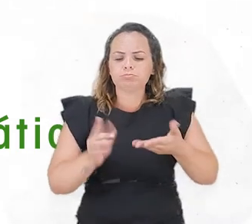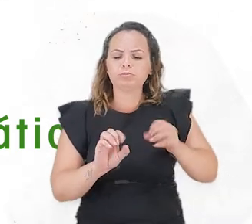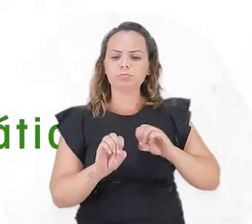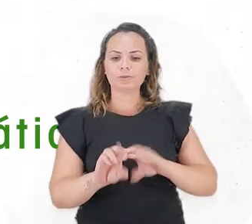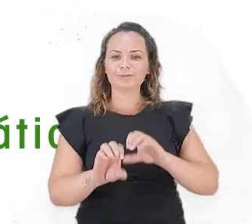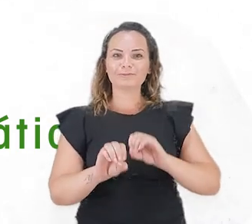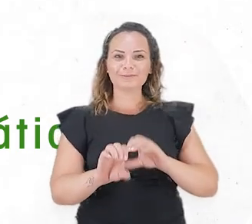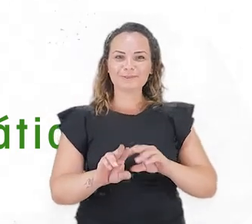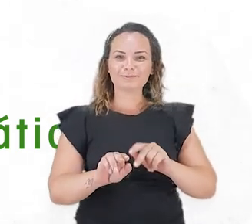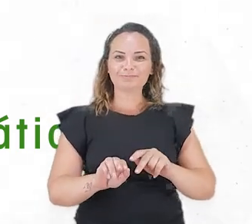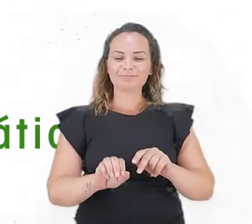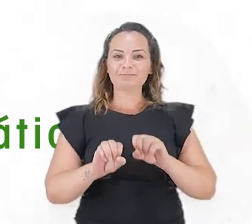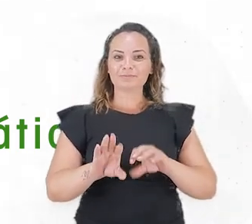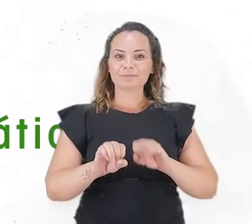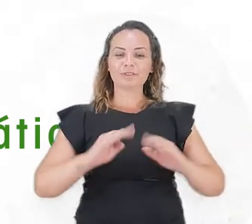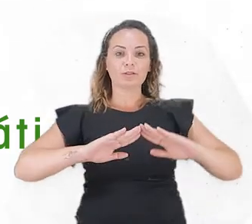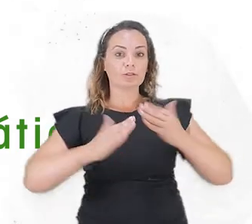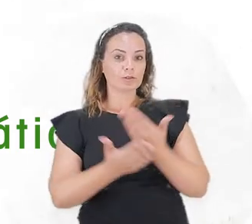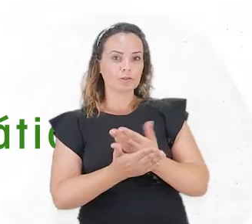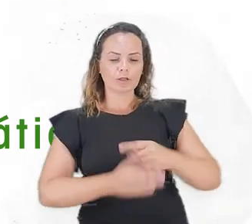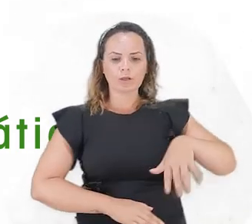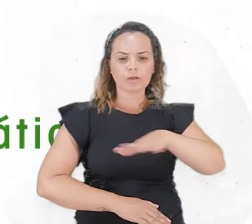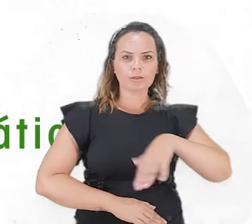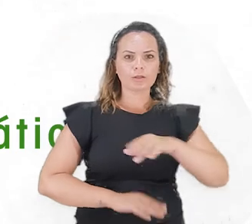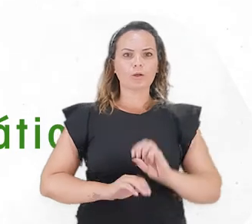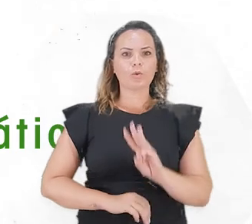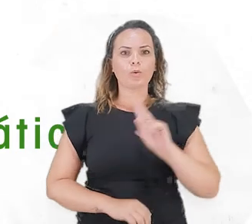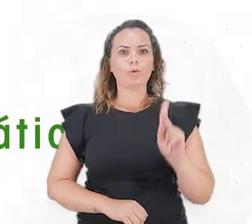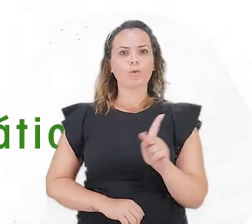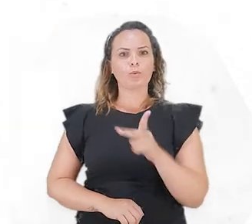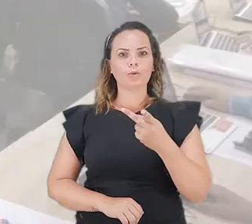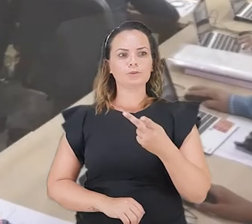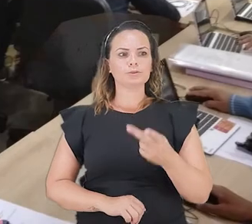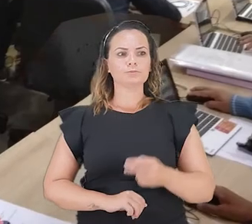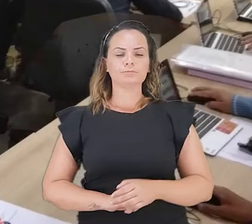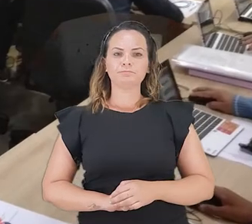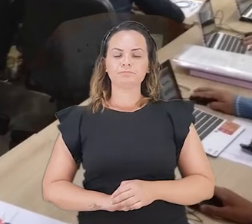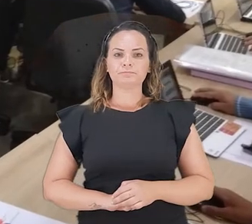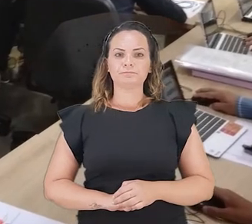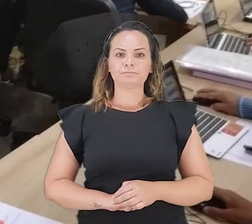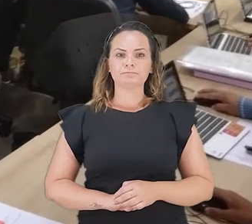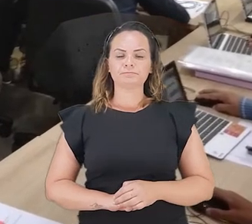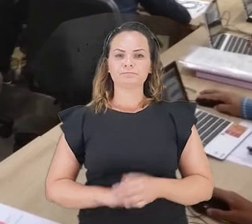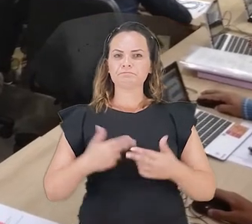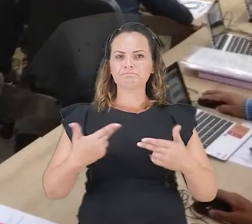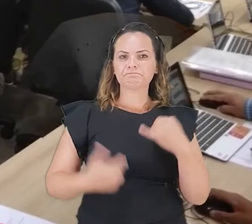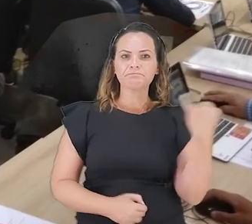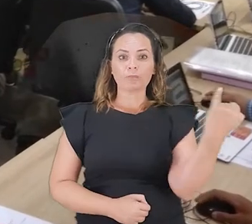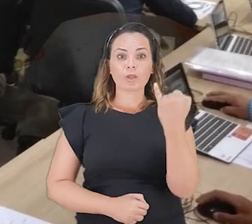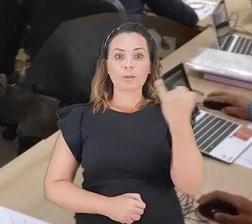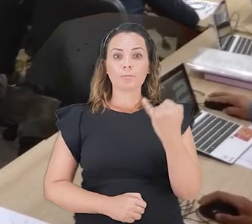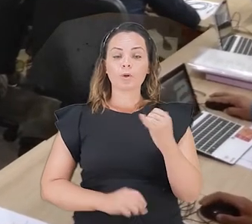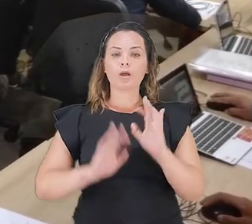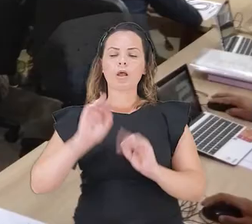público, dentro do WASH, dentro das nossas... Um ponto essencial para o programa WASH é também